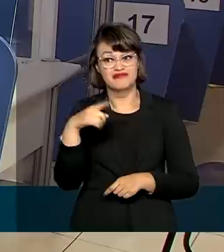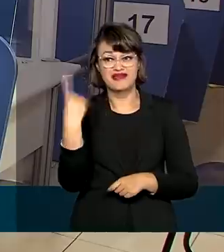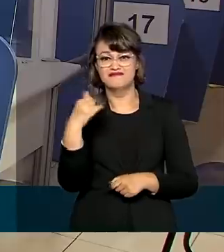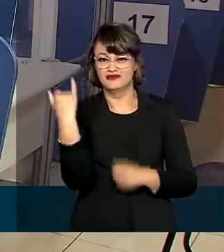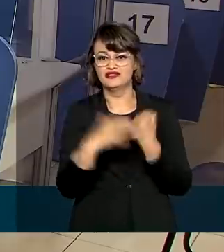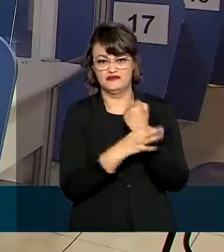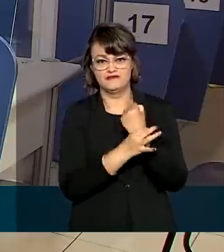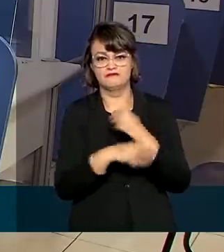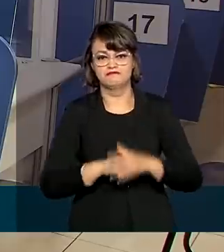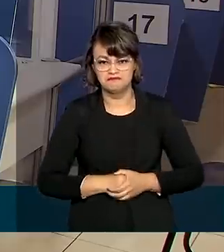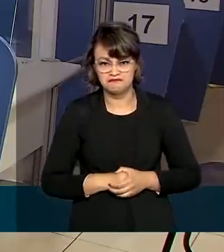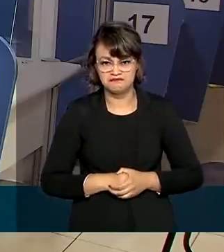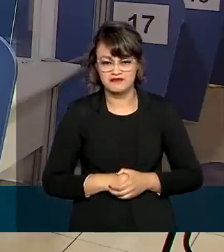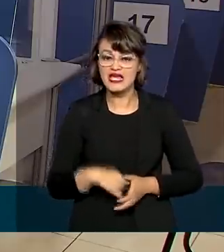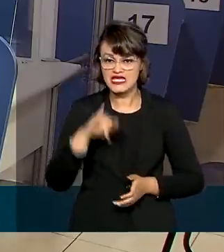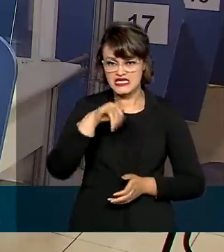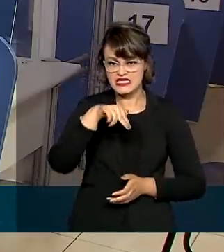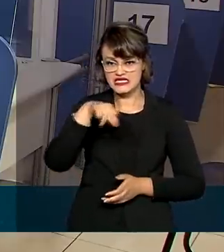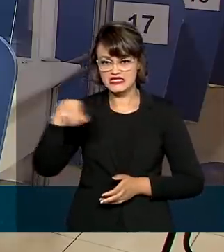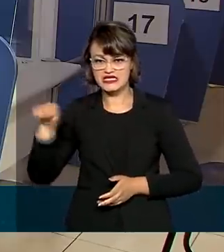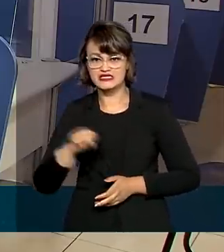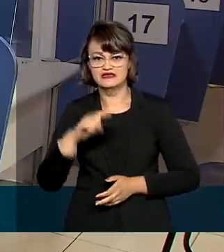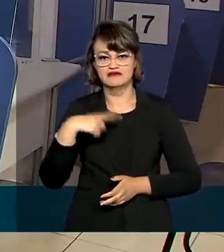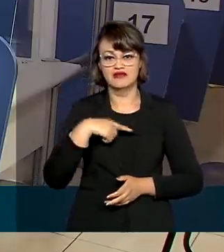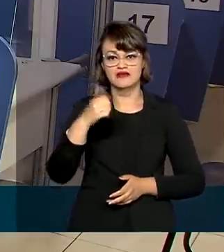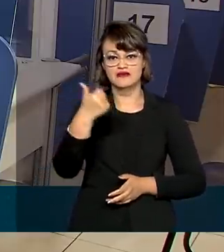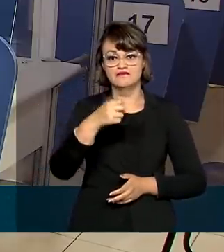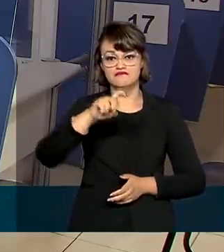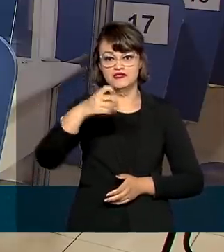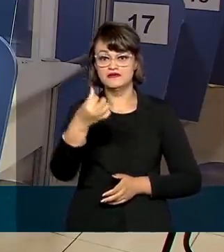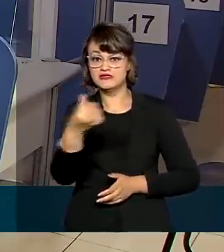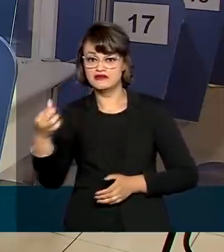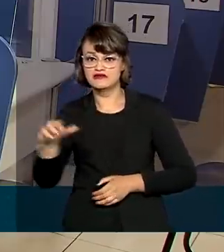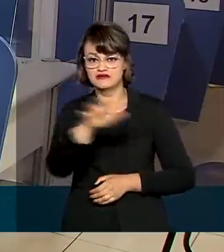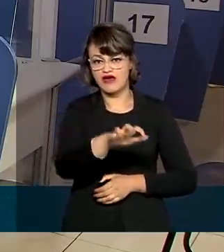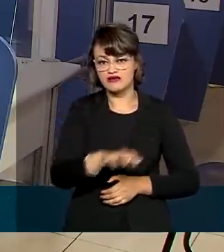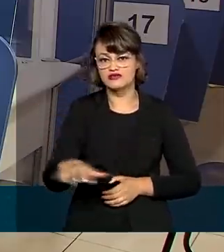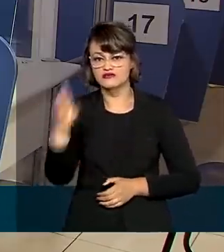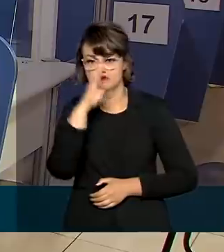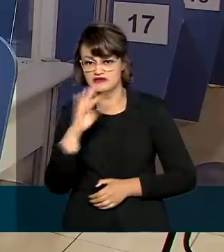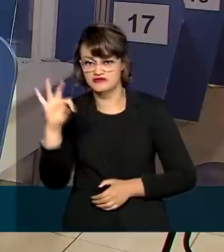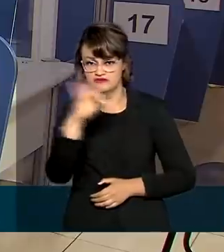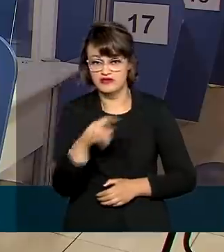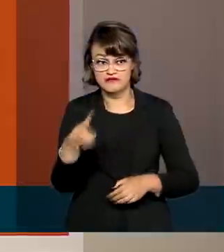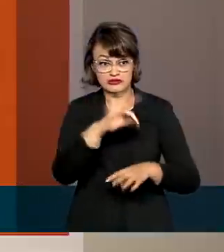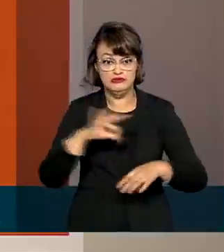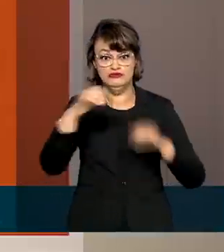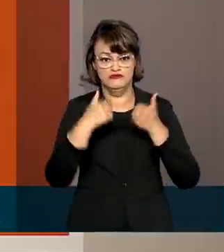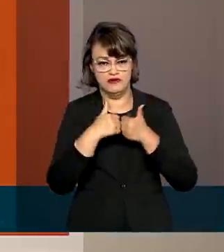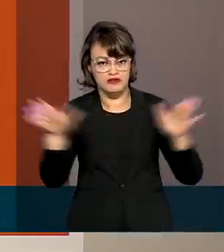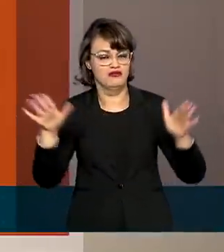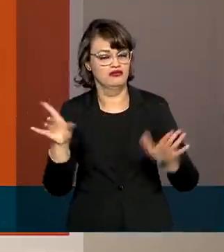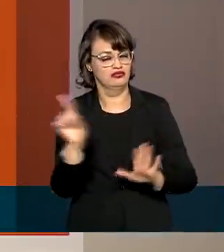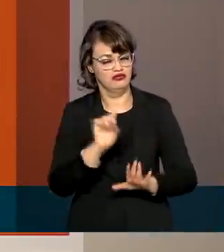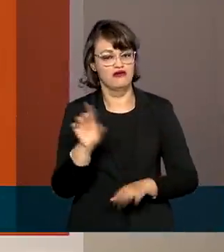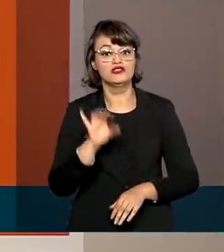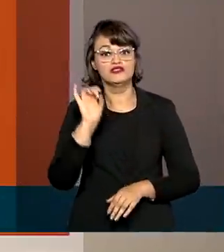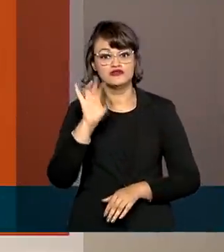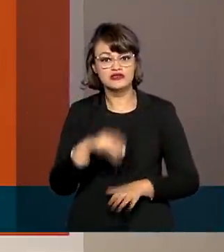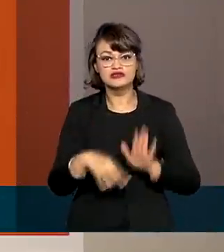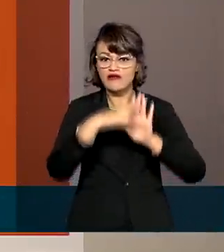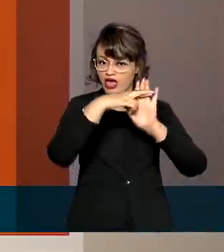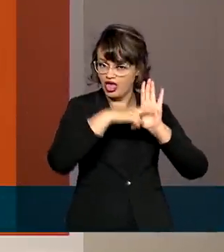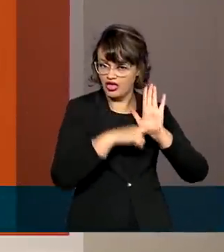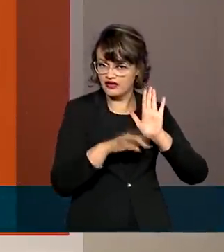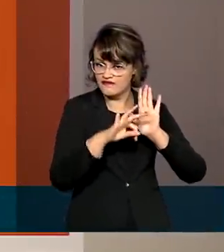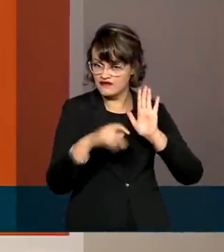O INSS possui 1.600 agências no país, mas nem todas vão abrir. Apenas as que cumprirem todas